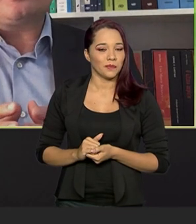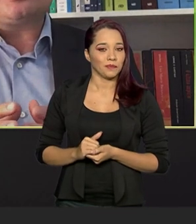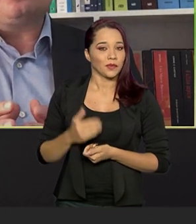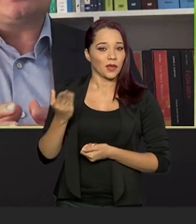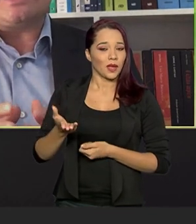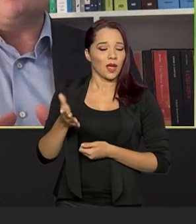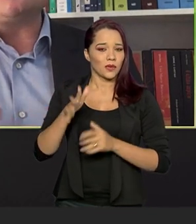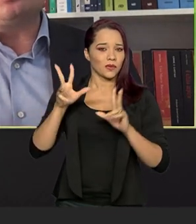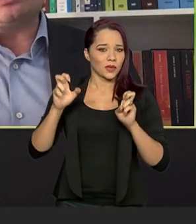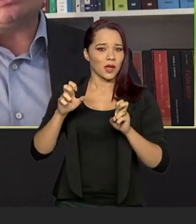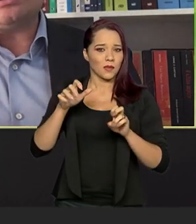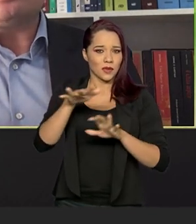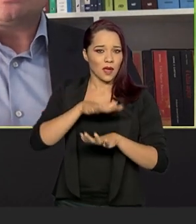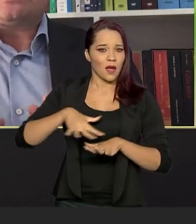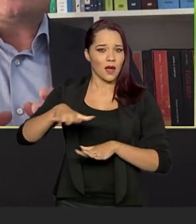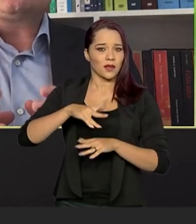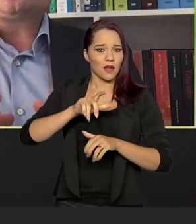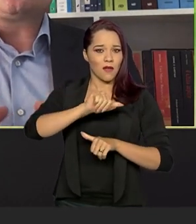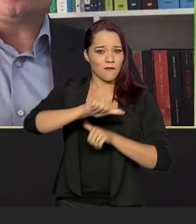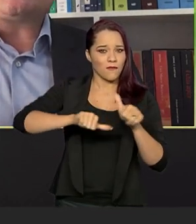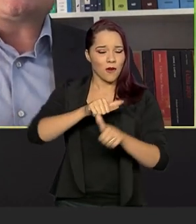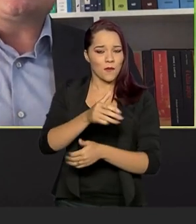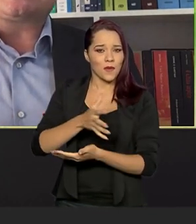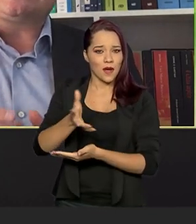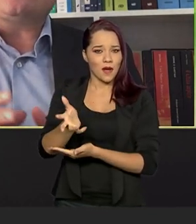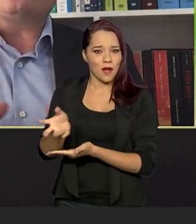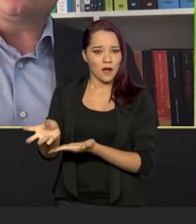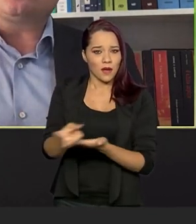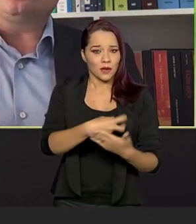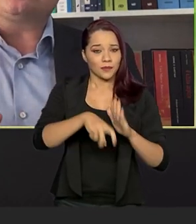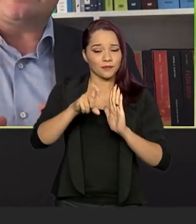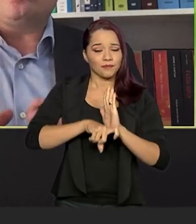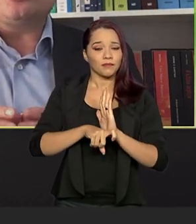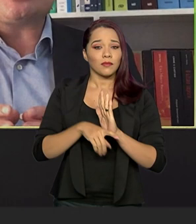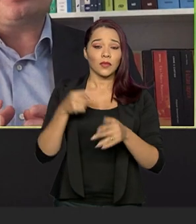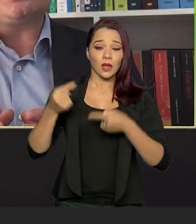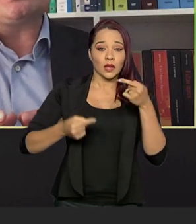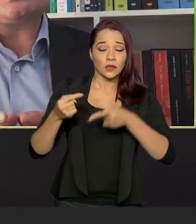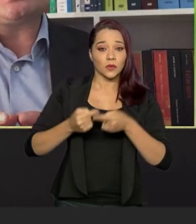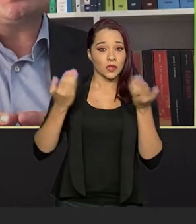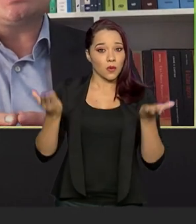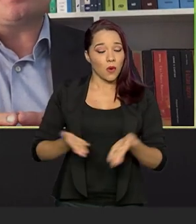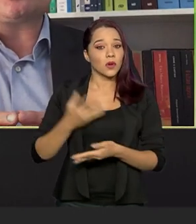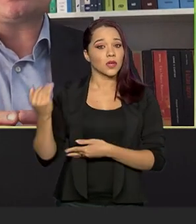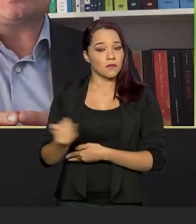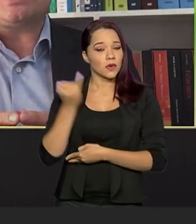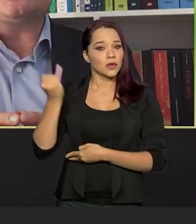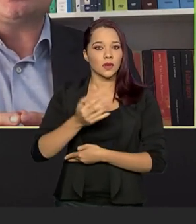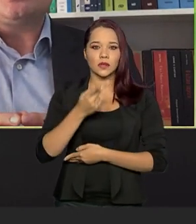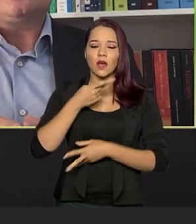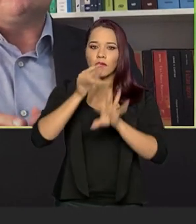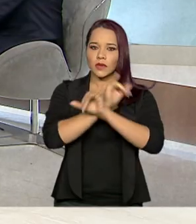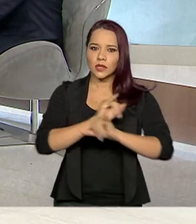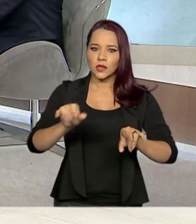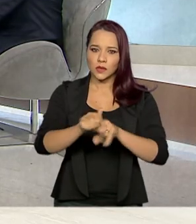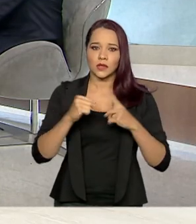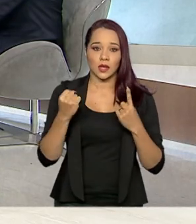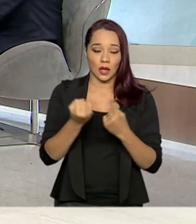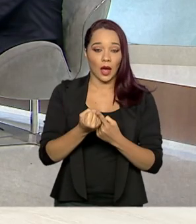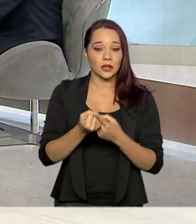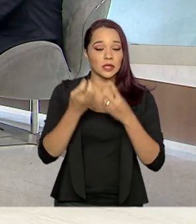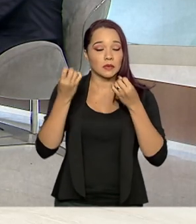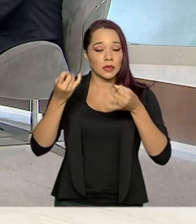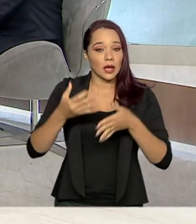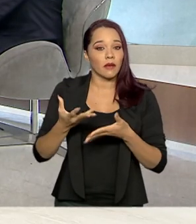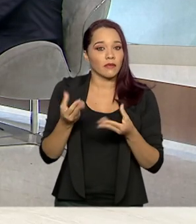refere à reforma tributária. Mesmo porque as discussões acerca da reforma tributária hoje, é importante que se diga para a sociedade que fala-se